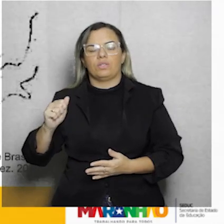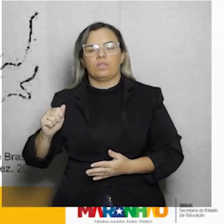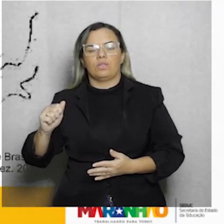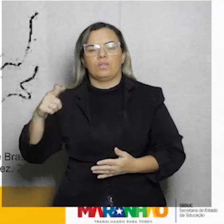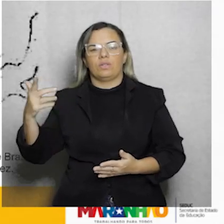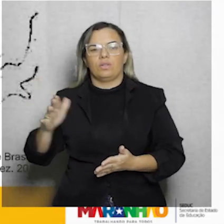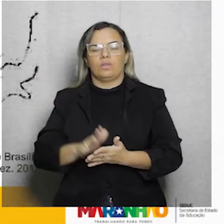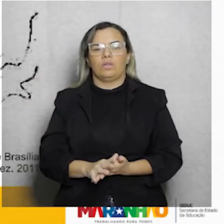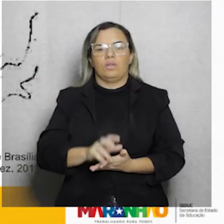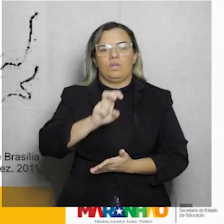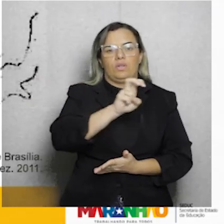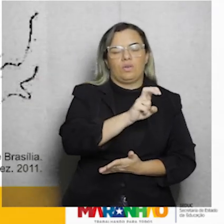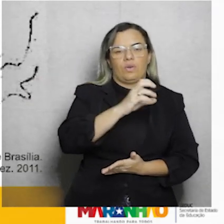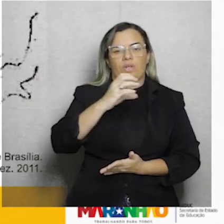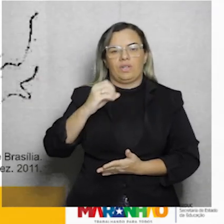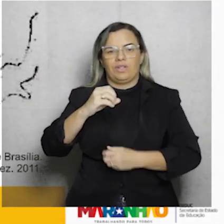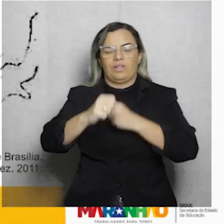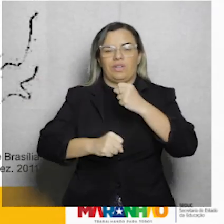50 anos e 5.